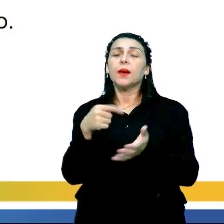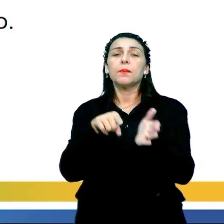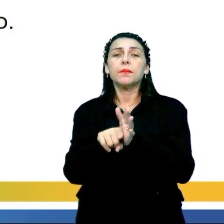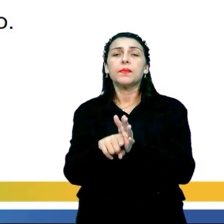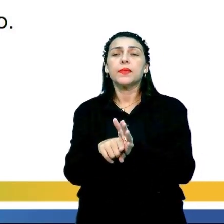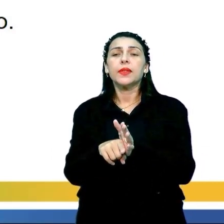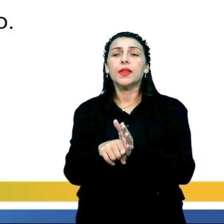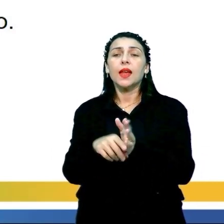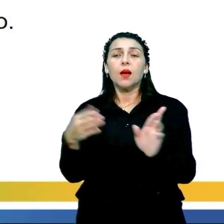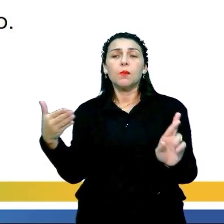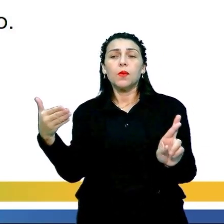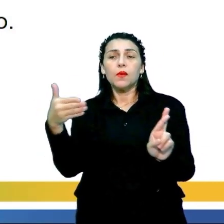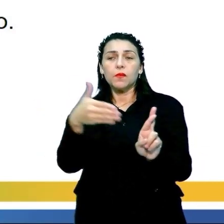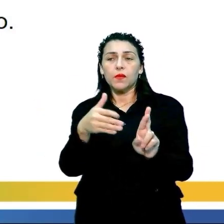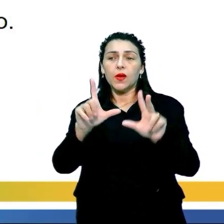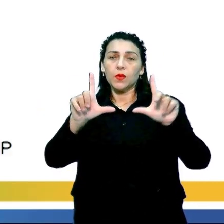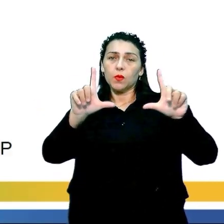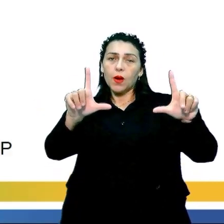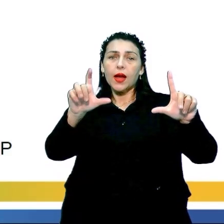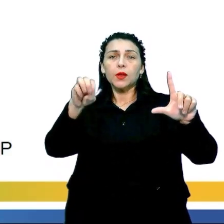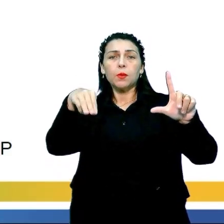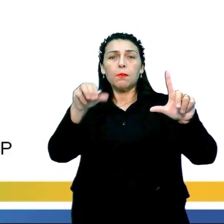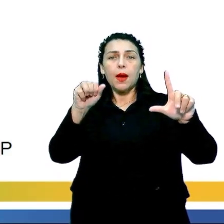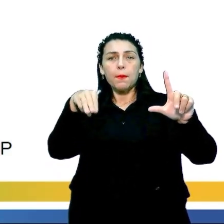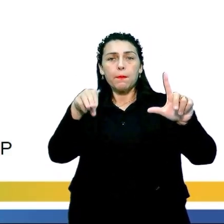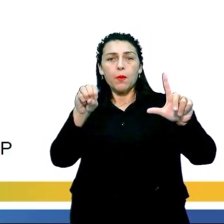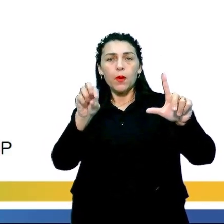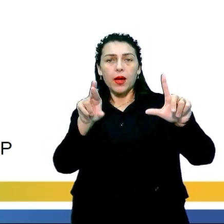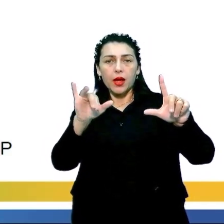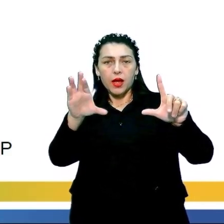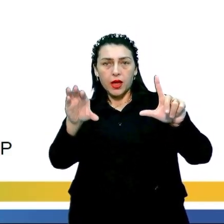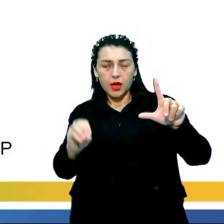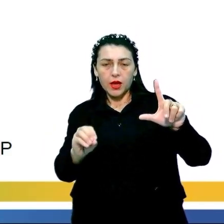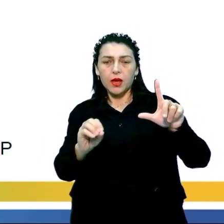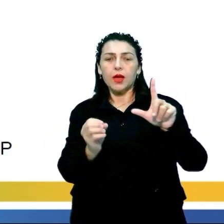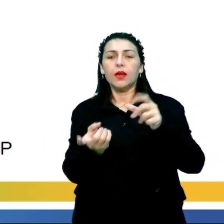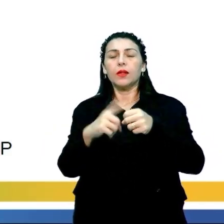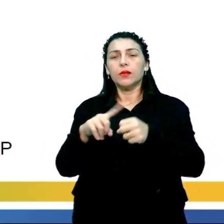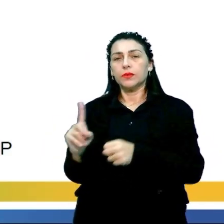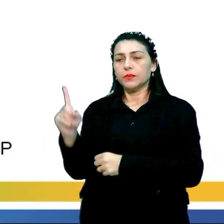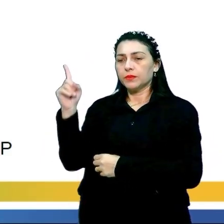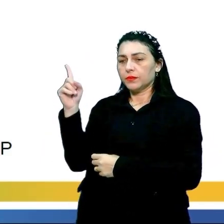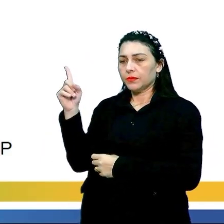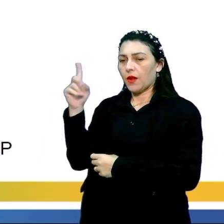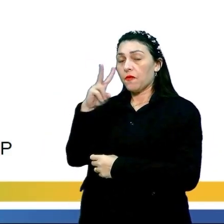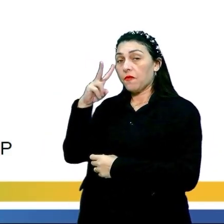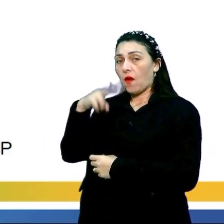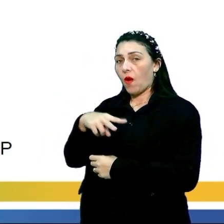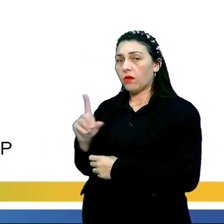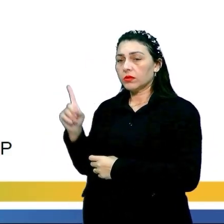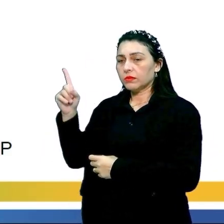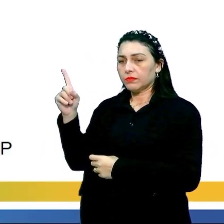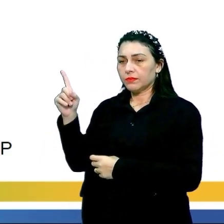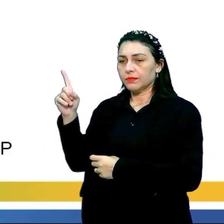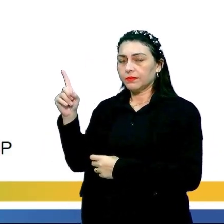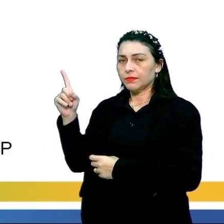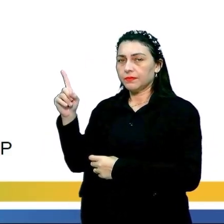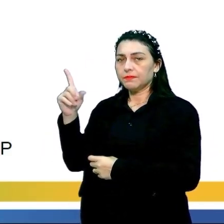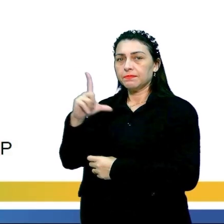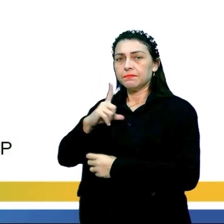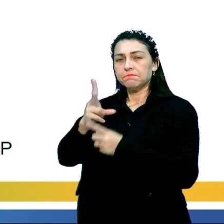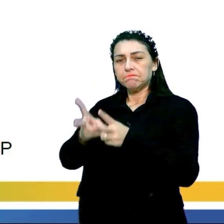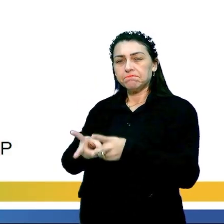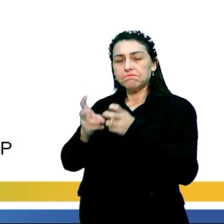Tomando como referência o quadro O Mamoeiro, aí na hora da prova, dá uma olhadinha no mamoeiro, tenta